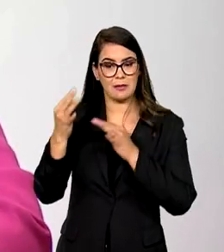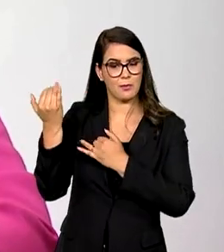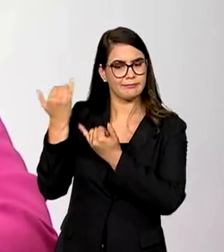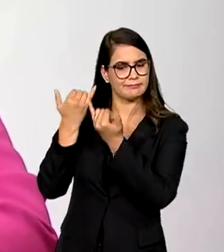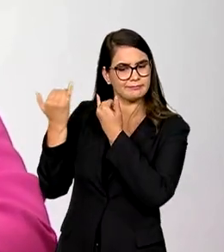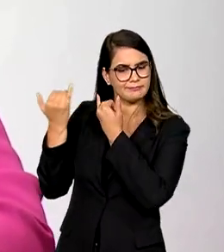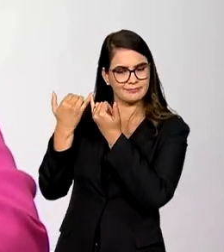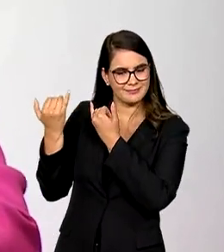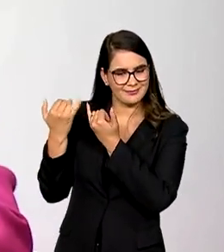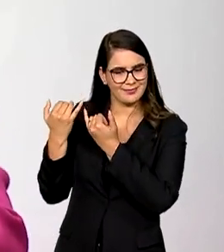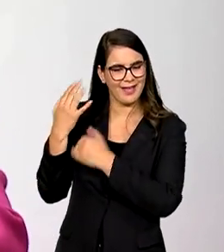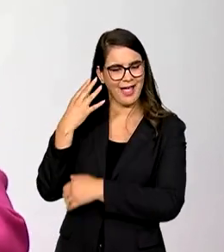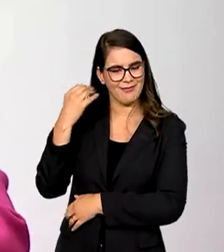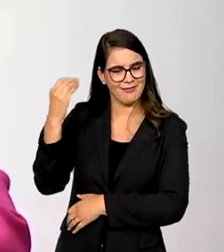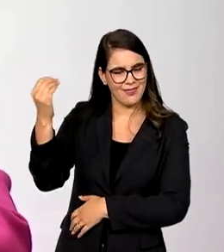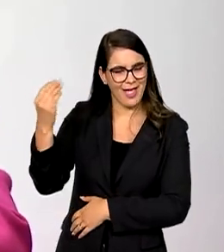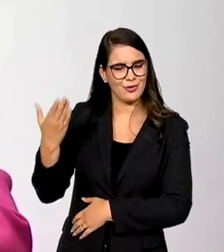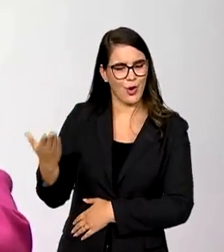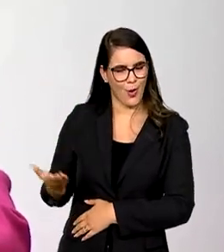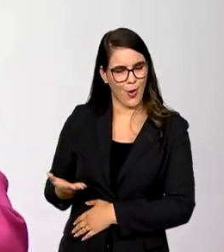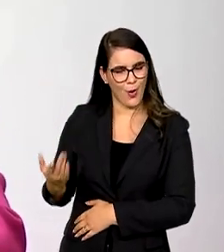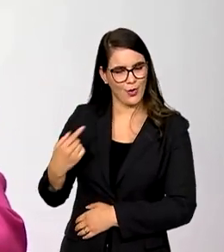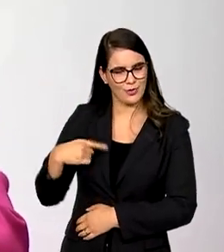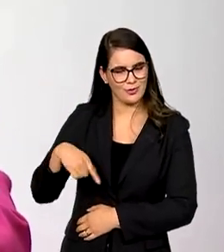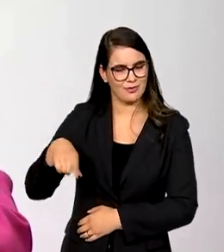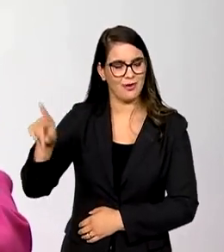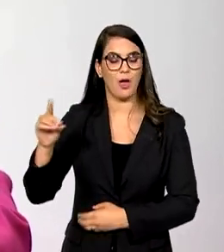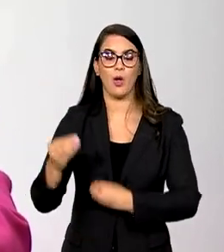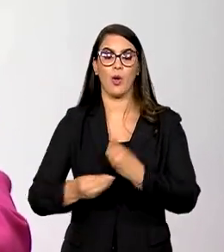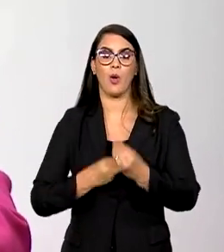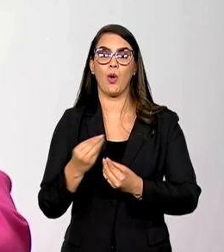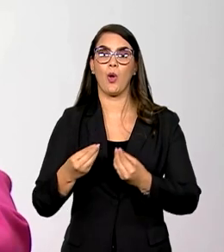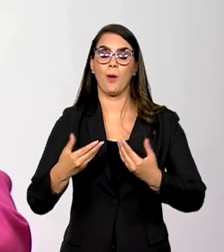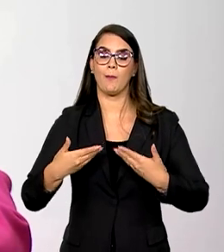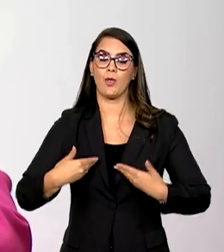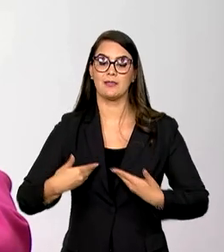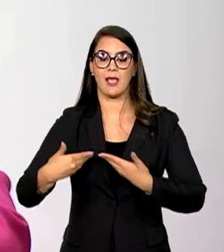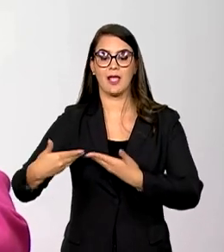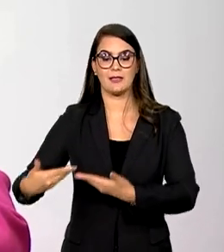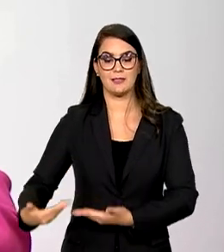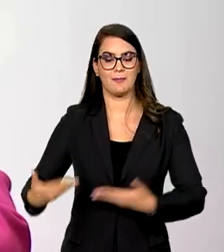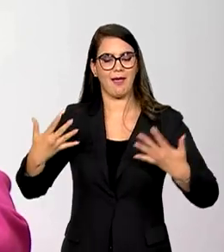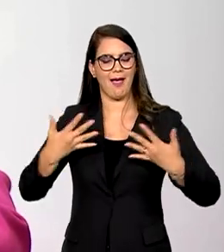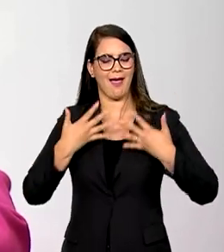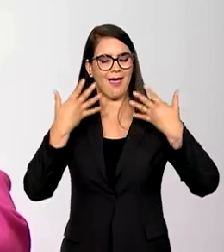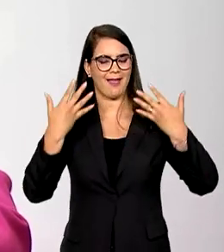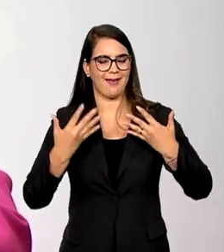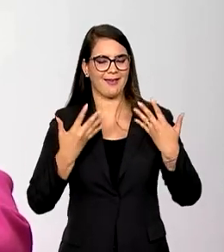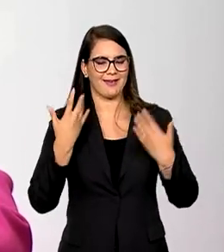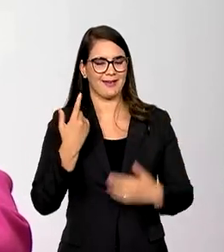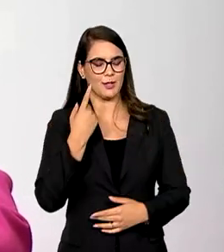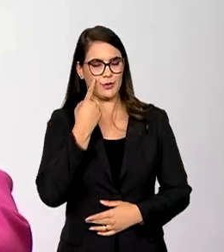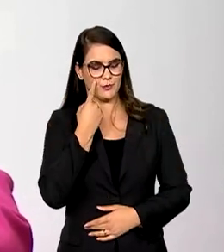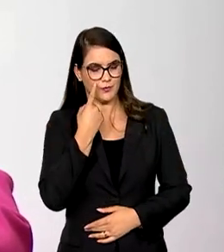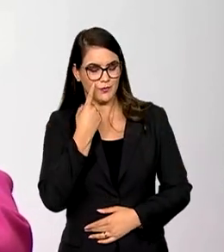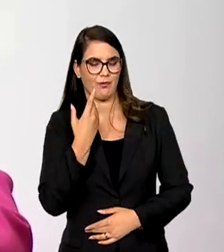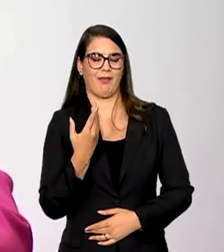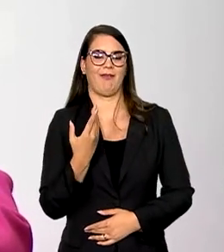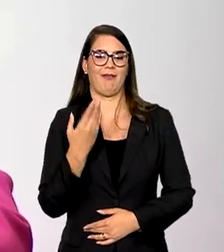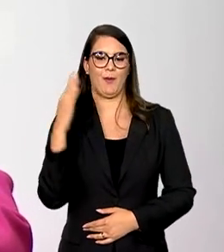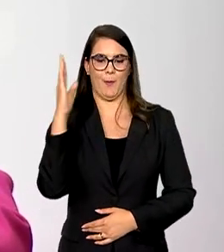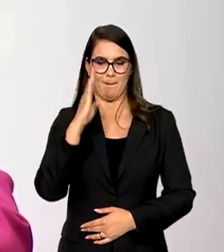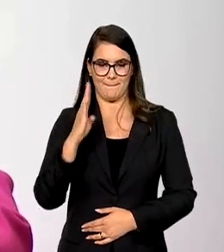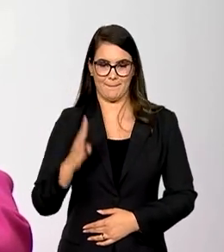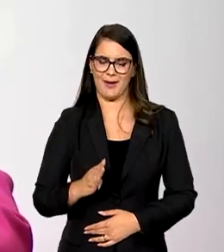viagens que estamos fazendo atualmente e como que estamos sendo recebidos com a alegria de ver como o